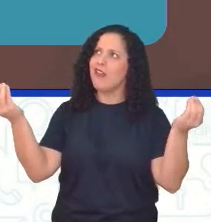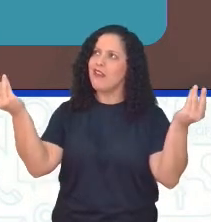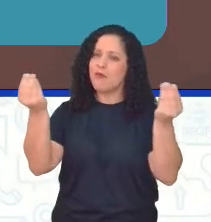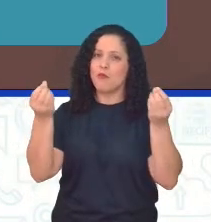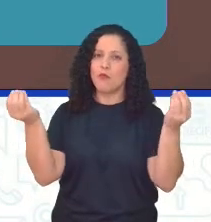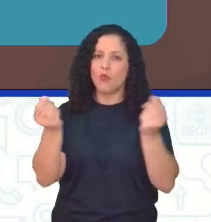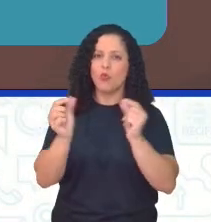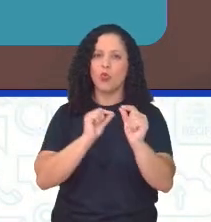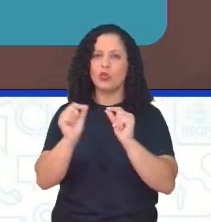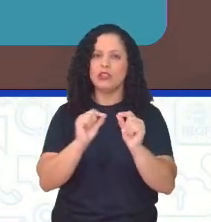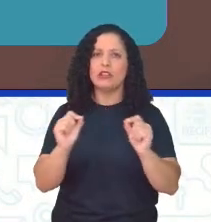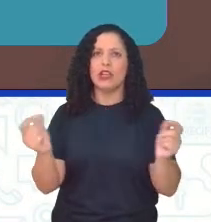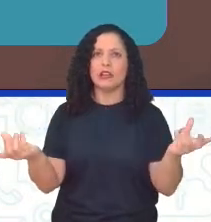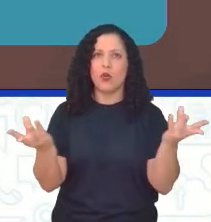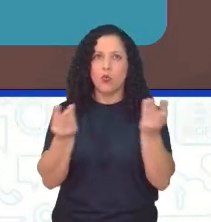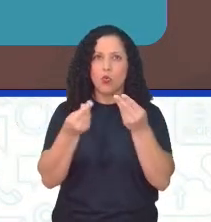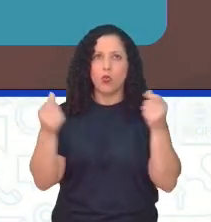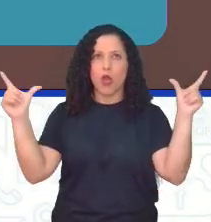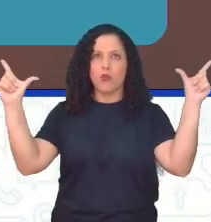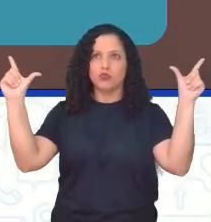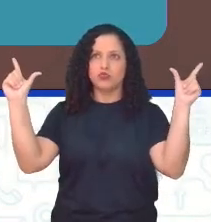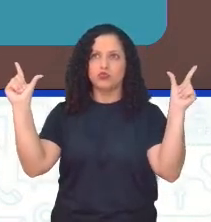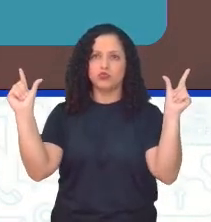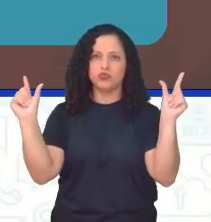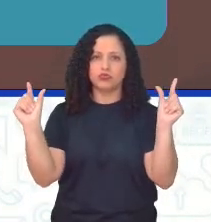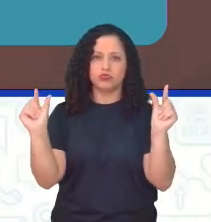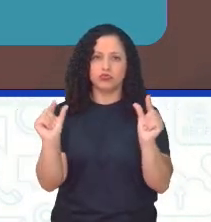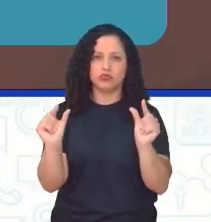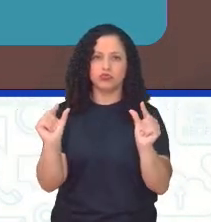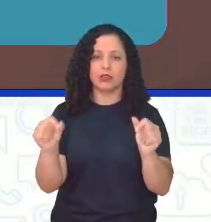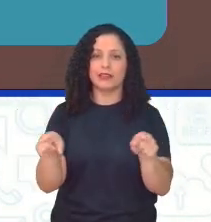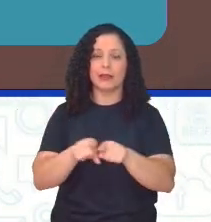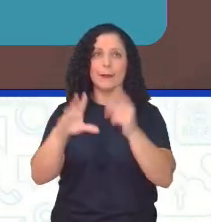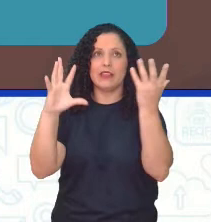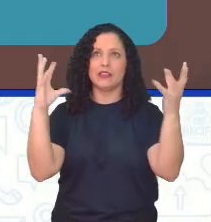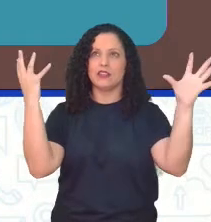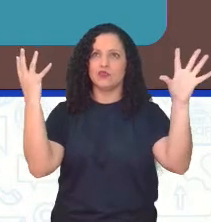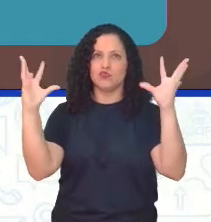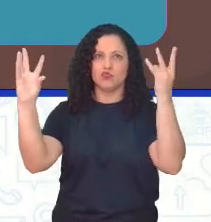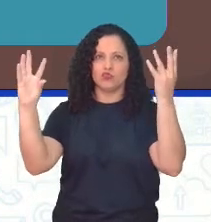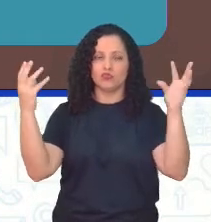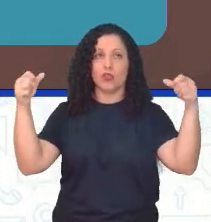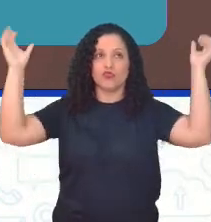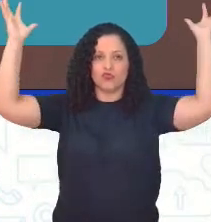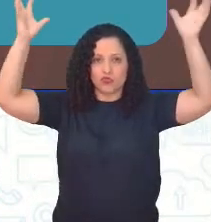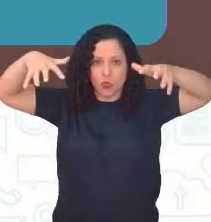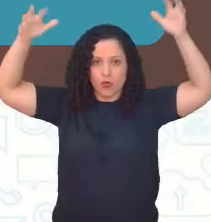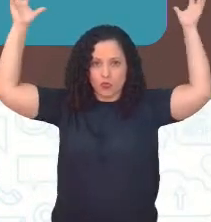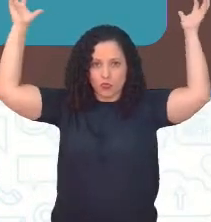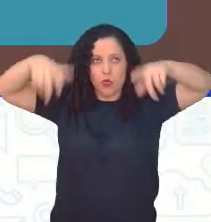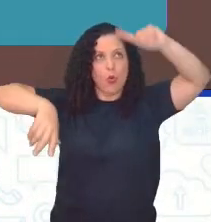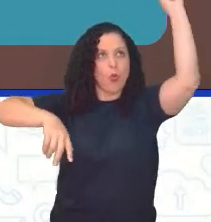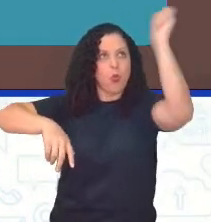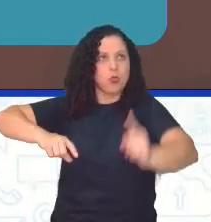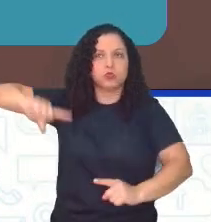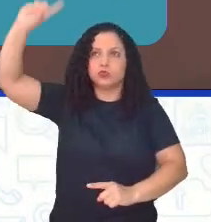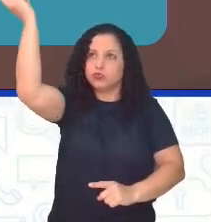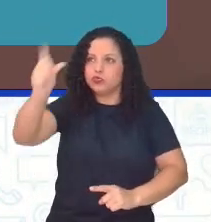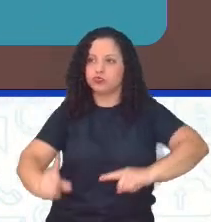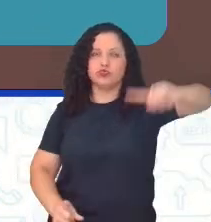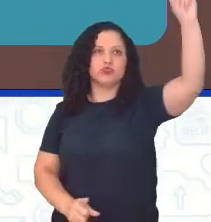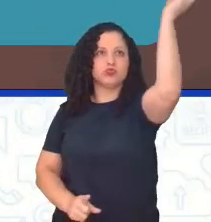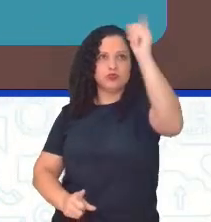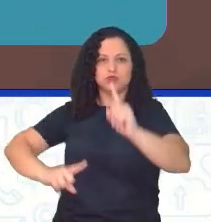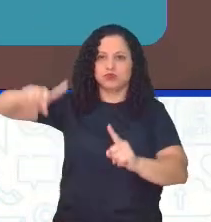baixa umidade relativa do ar, elevadas temperaturas e chuvas fortes com raios e ventos, que podem carregar uma